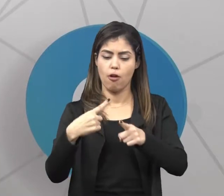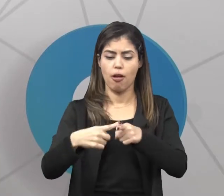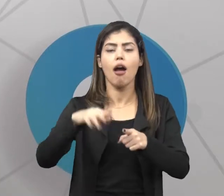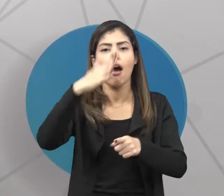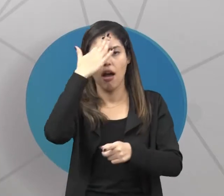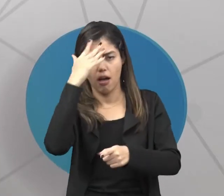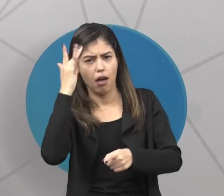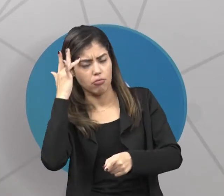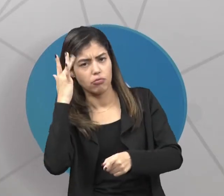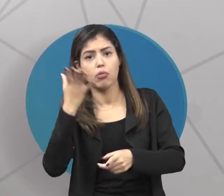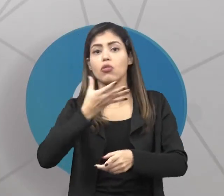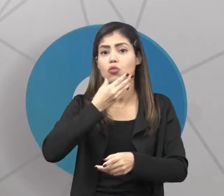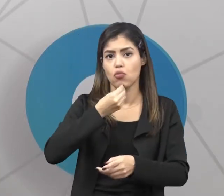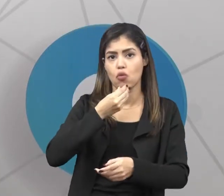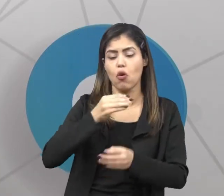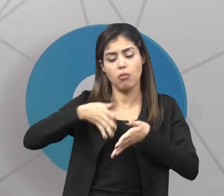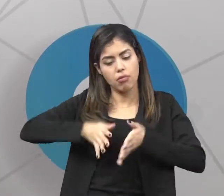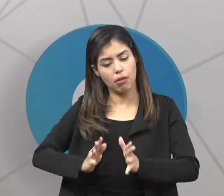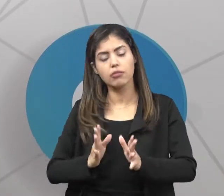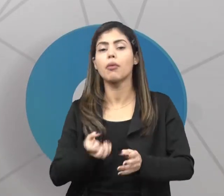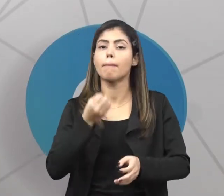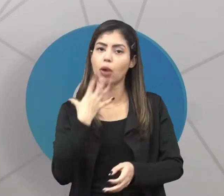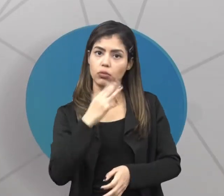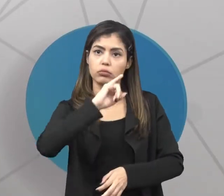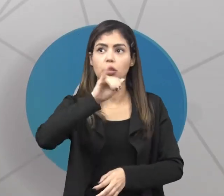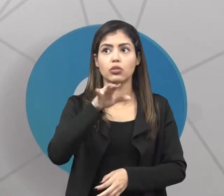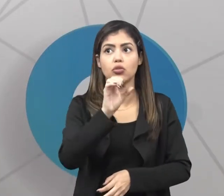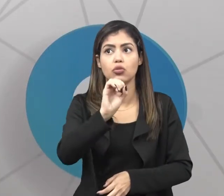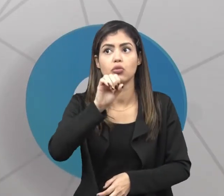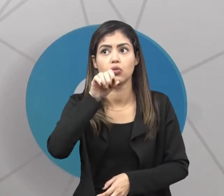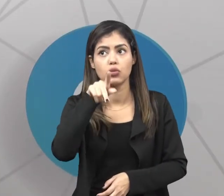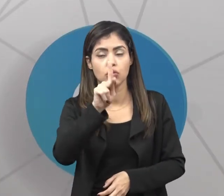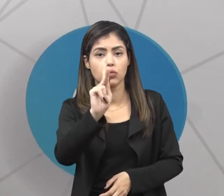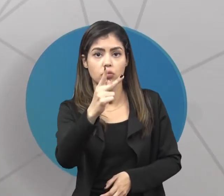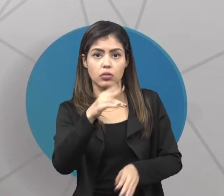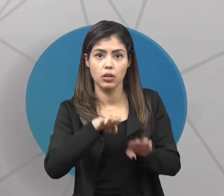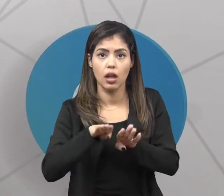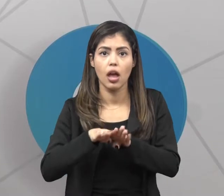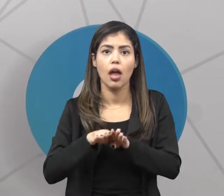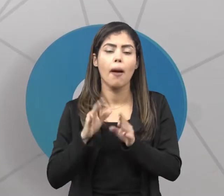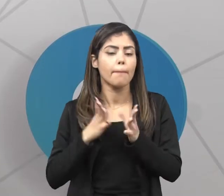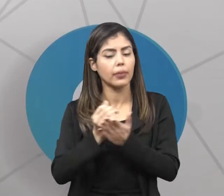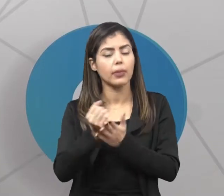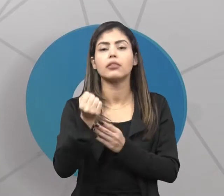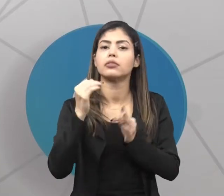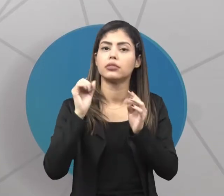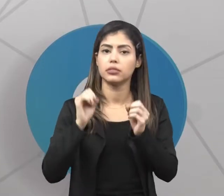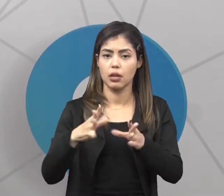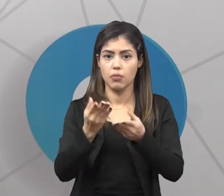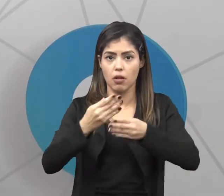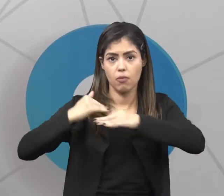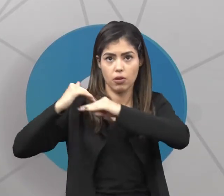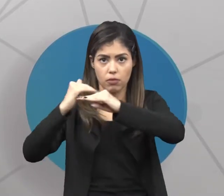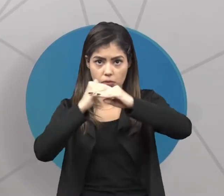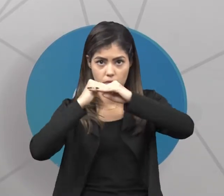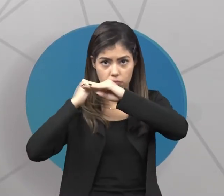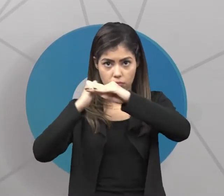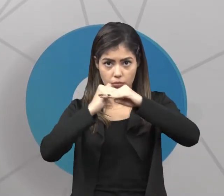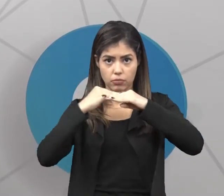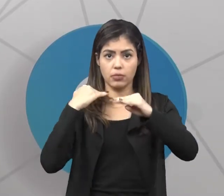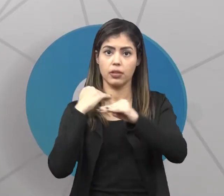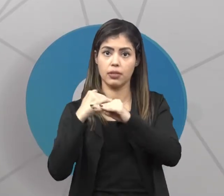bom. Ele busca sempre uma igualdade e busca sempre uma independência.